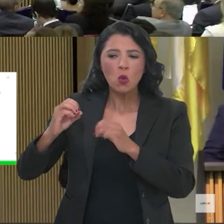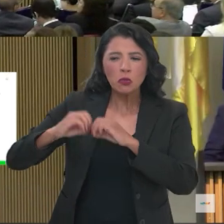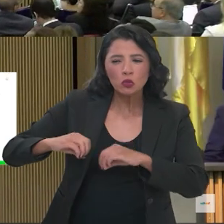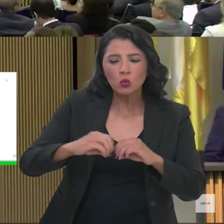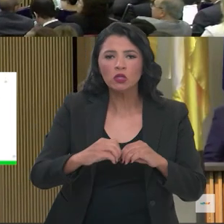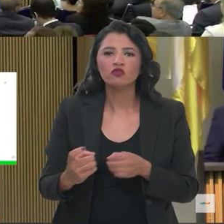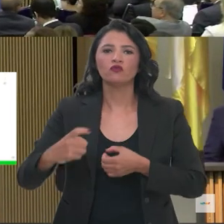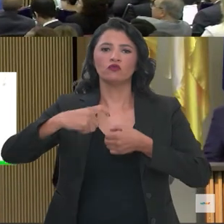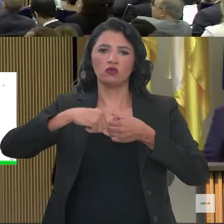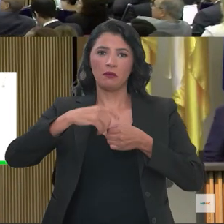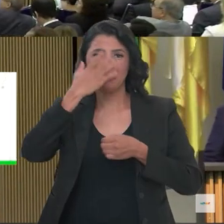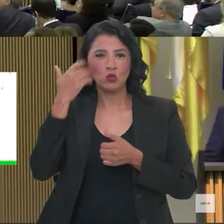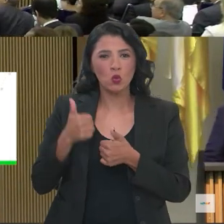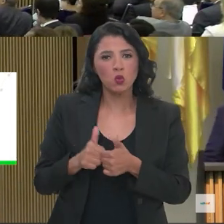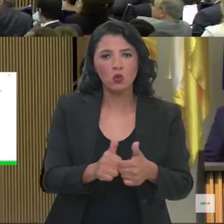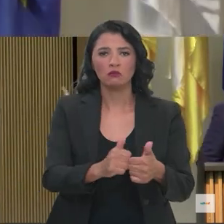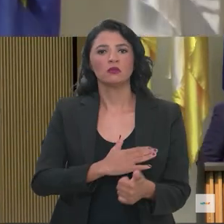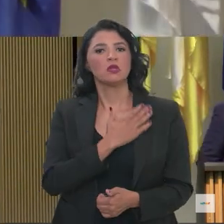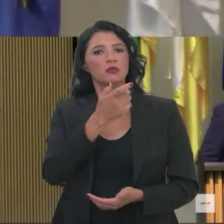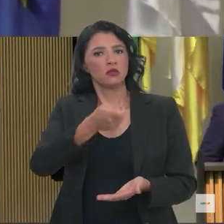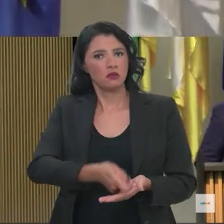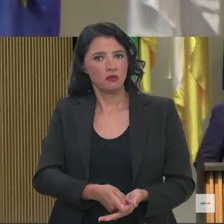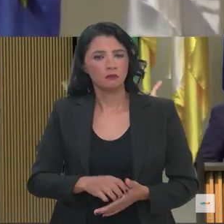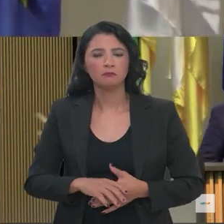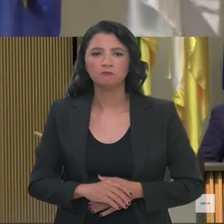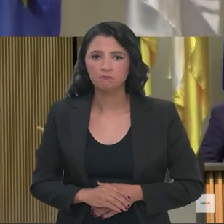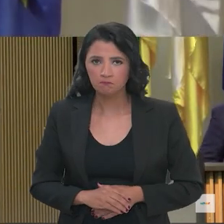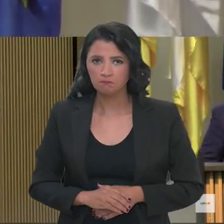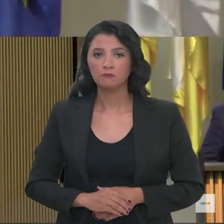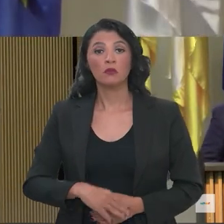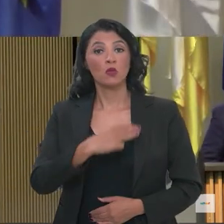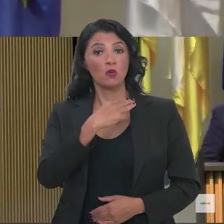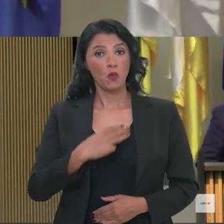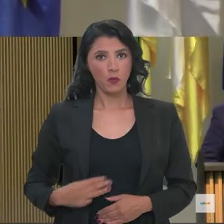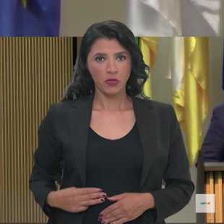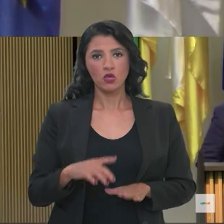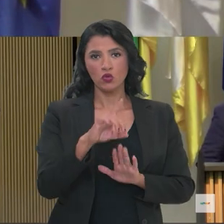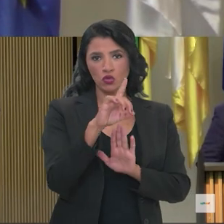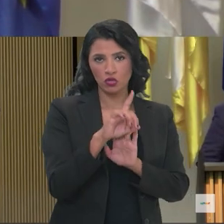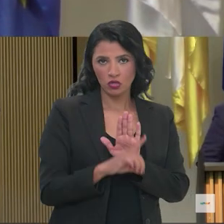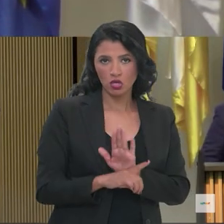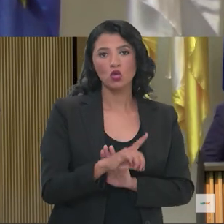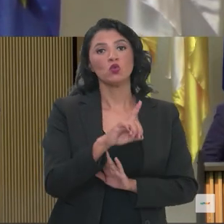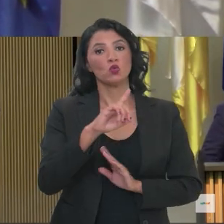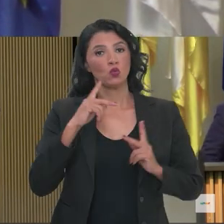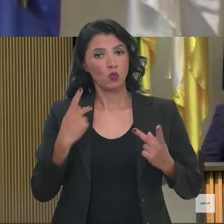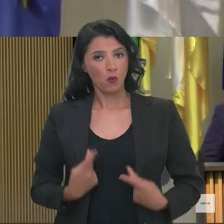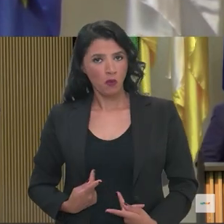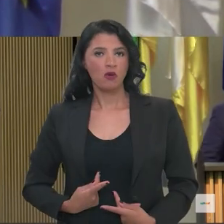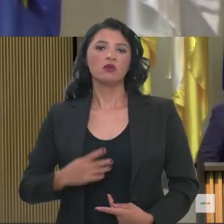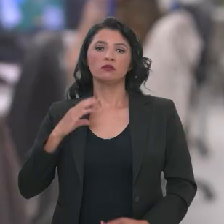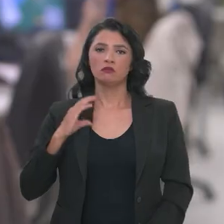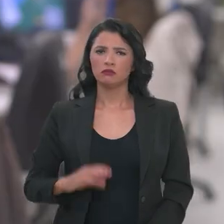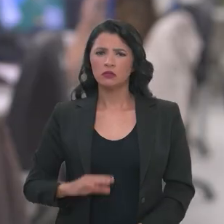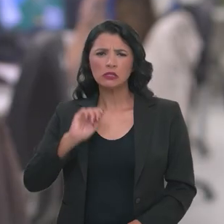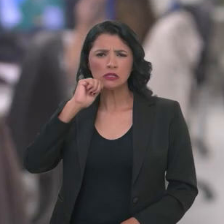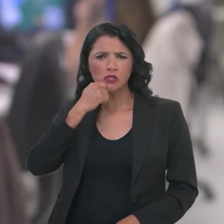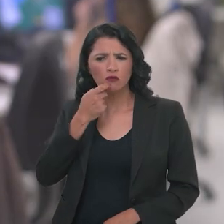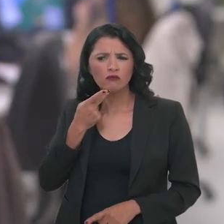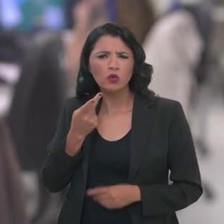histórica de perseguidos pela ditadura militar. O ministro dos Direitos Humanos e da Cidadania, Silvio Almeida,